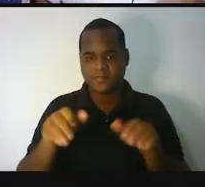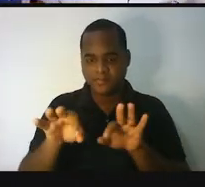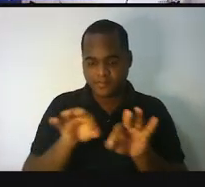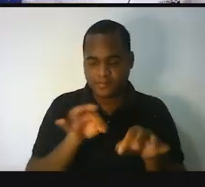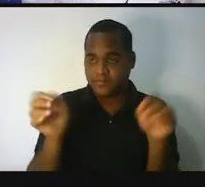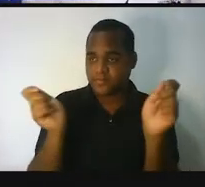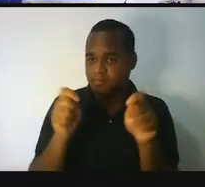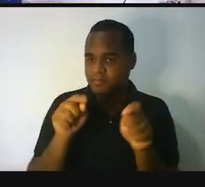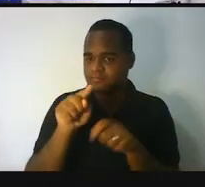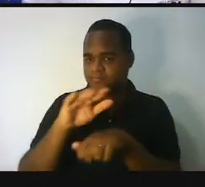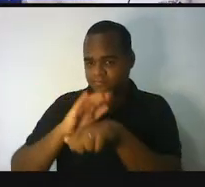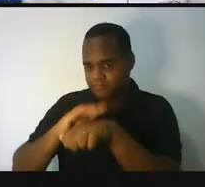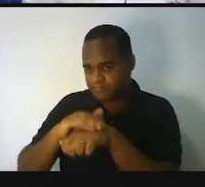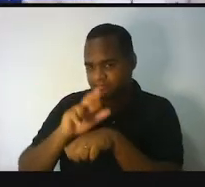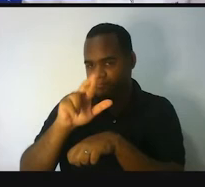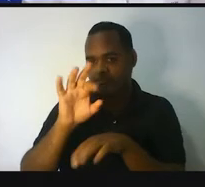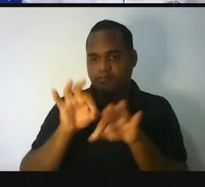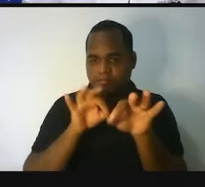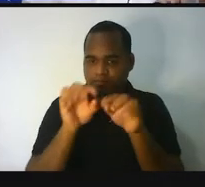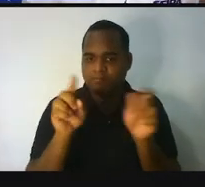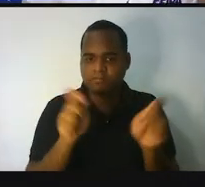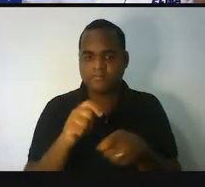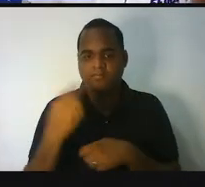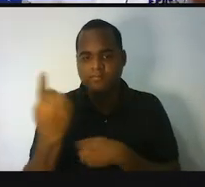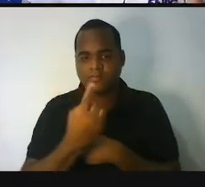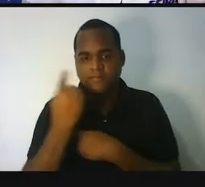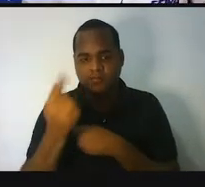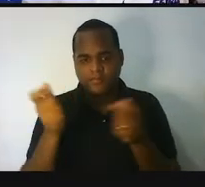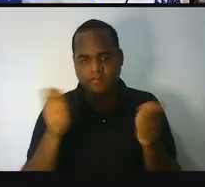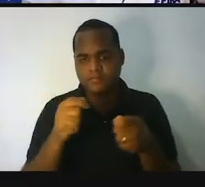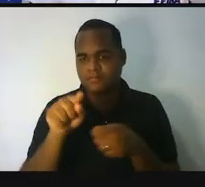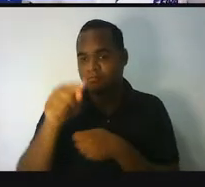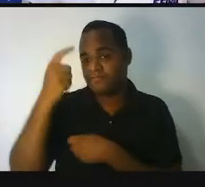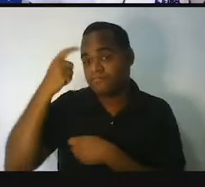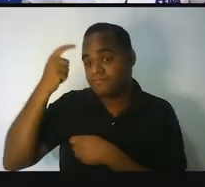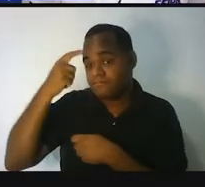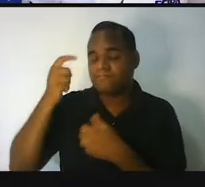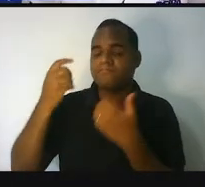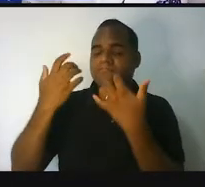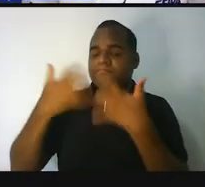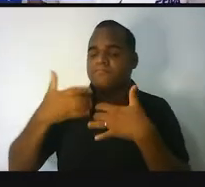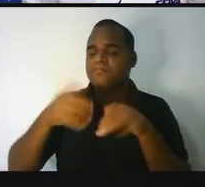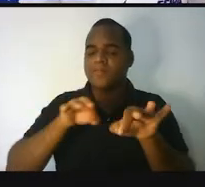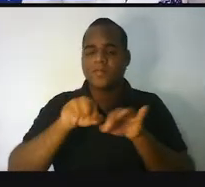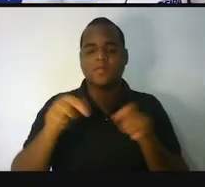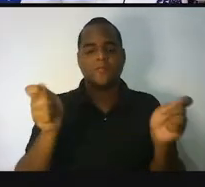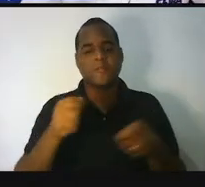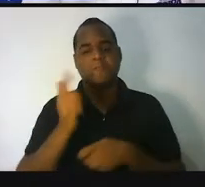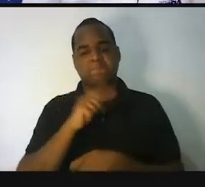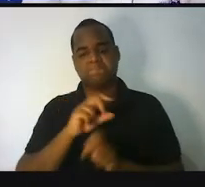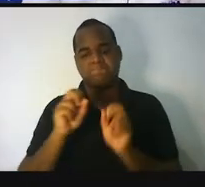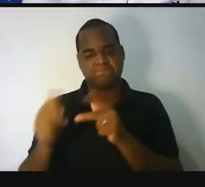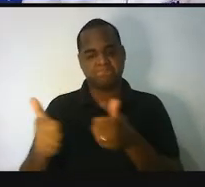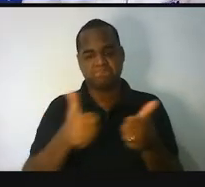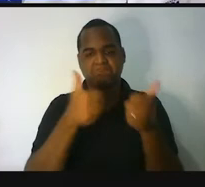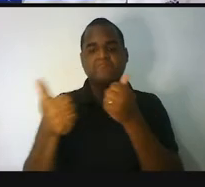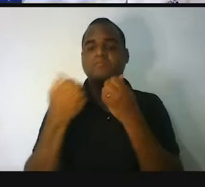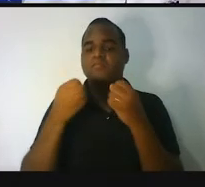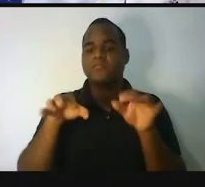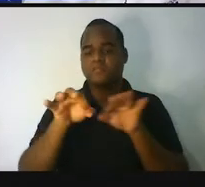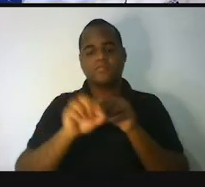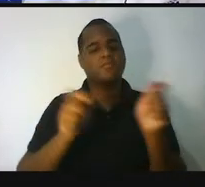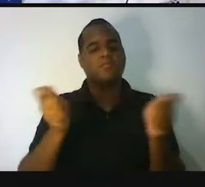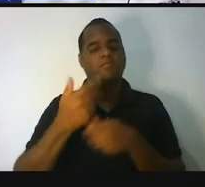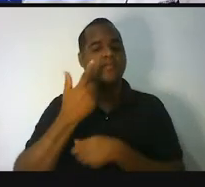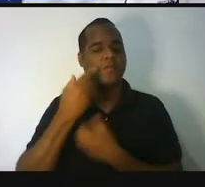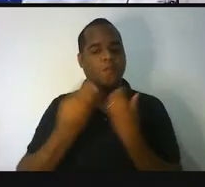vou deixar que você resolva essa situação sozinho, mas eu vou te dar as ideias para que você resolva. Tá bom? Então eu vou fazer o seu...